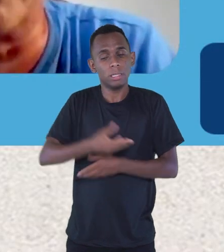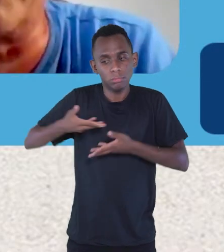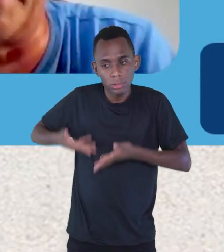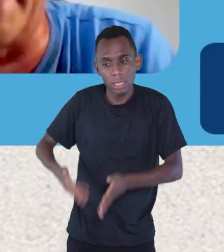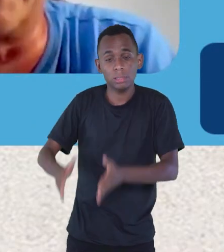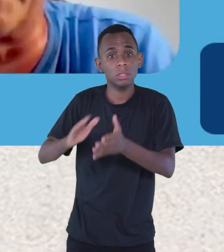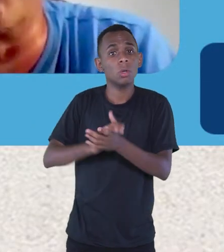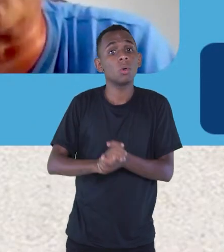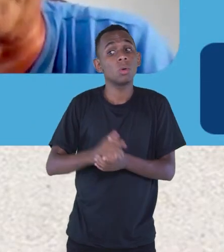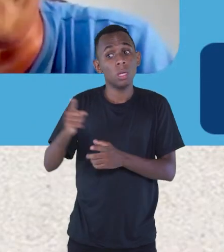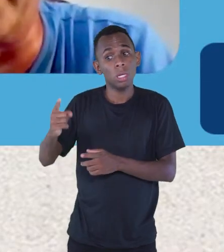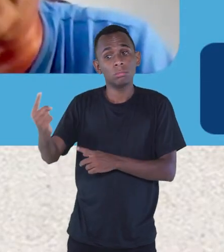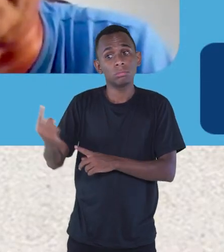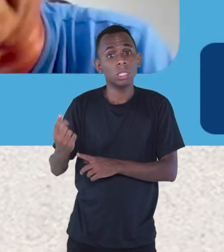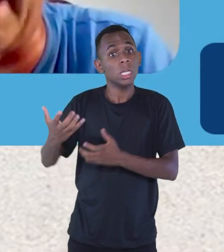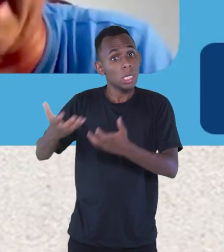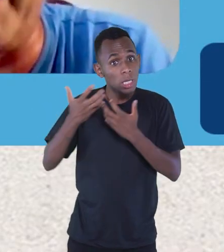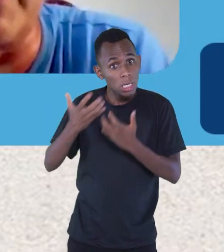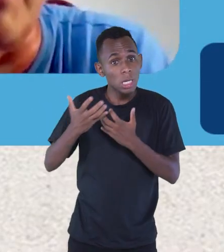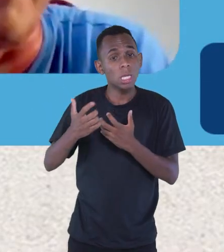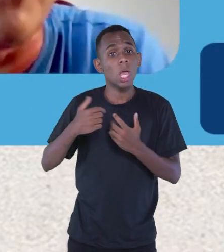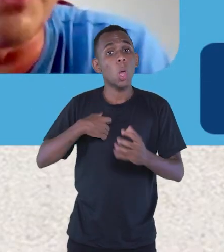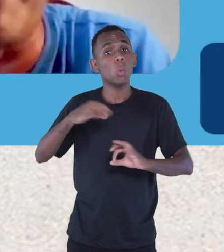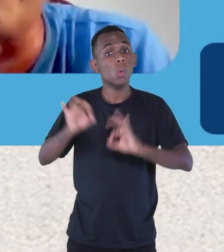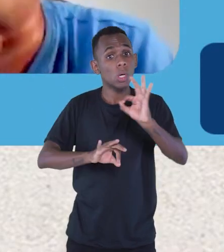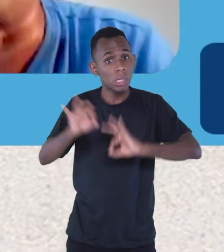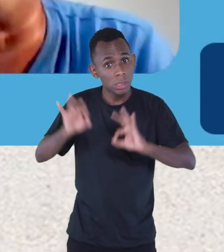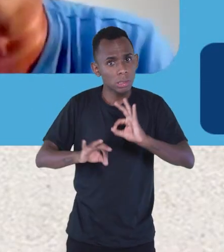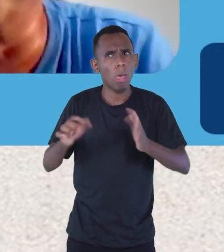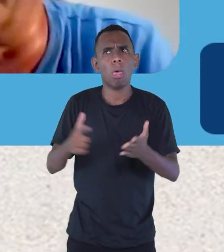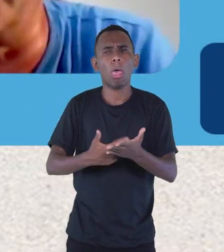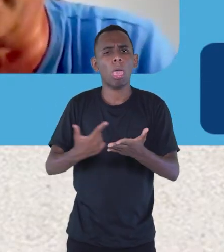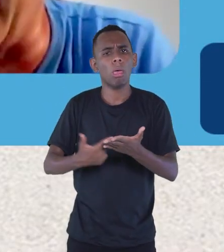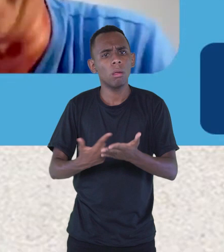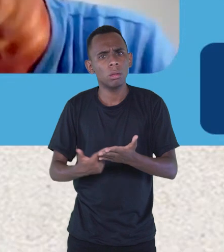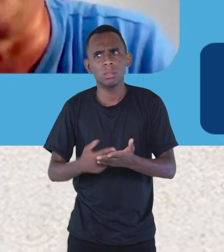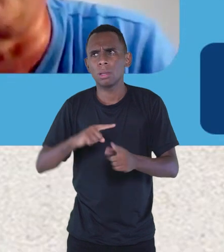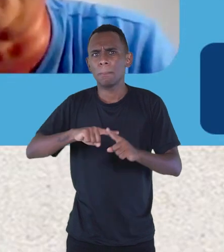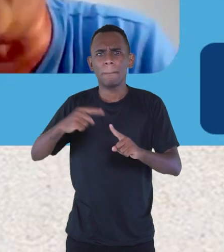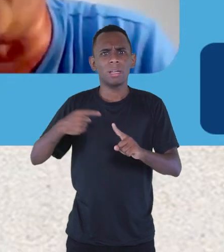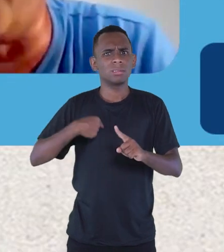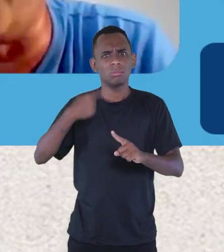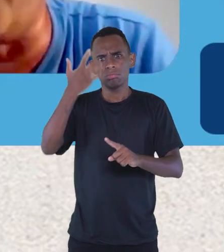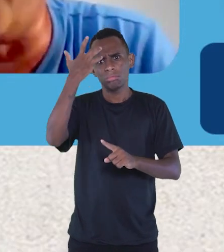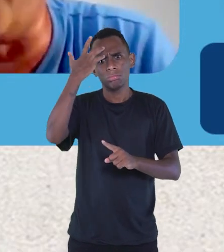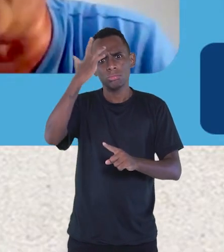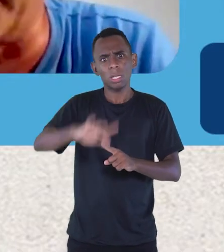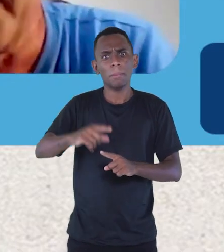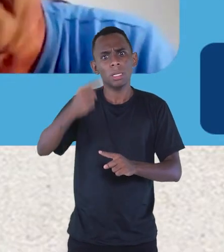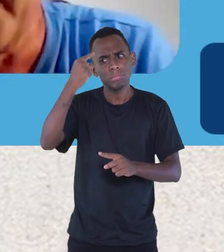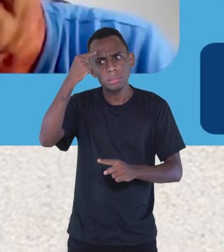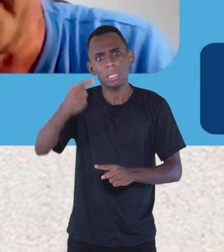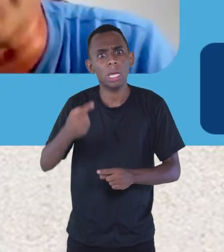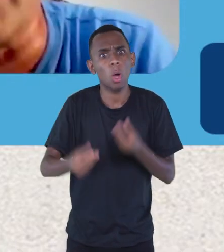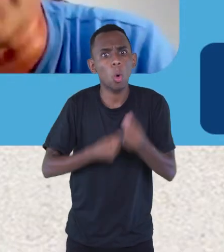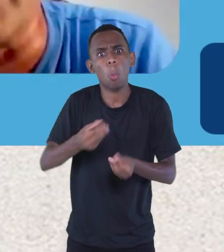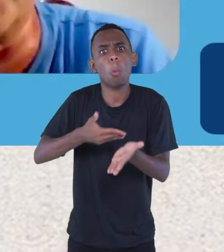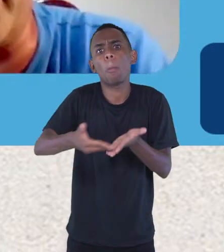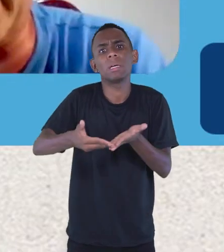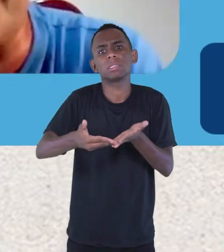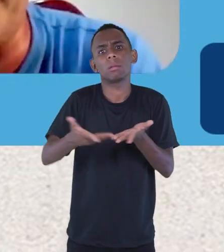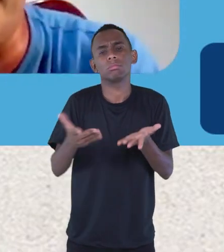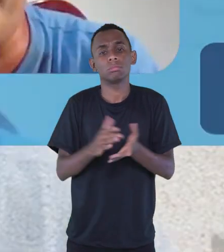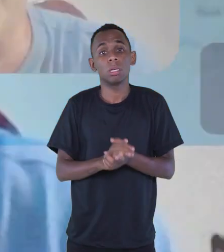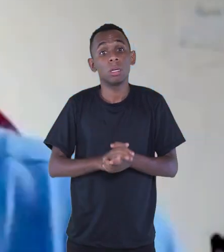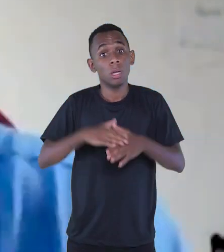porque queria que eu criasse aqui um suplemento literário, mas eu não tinha a menor ideia de como fazer isso. E,